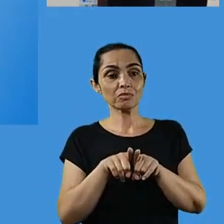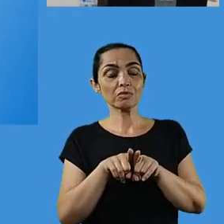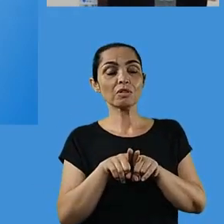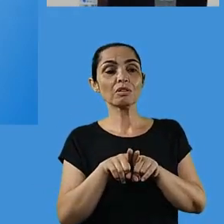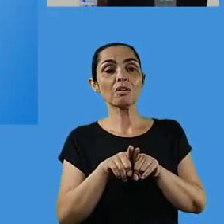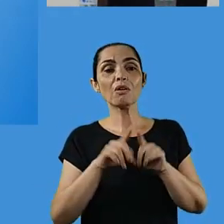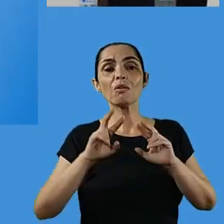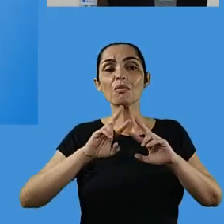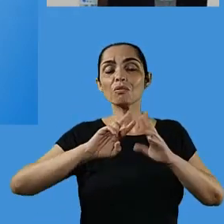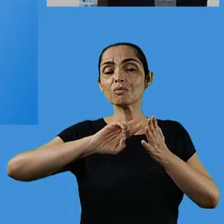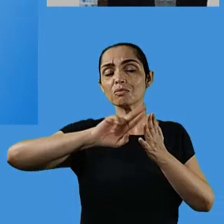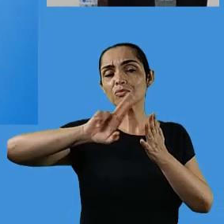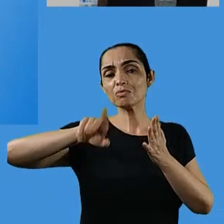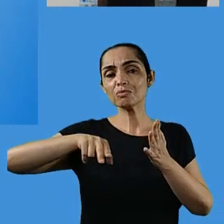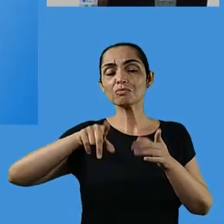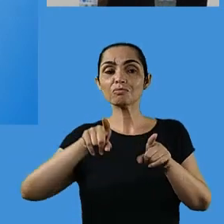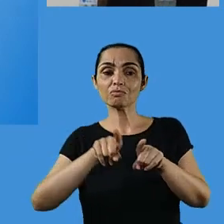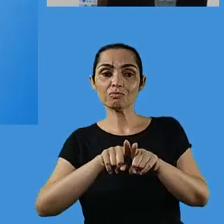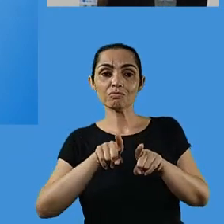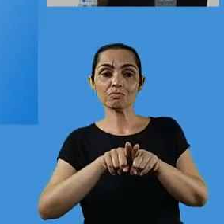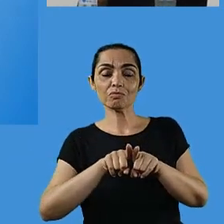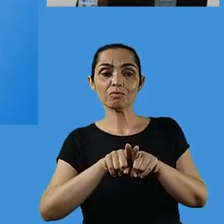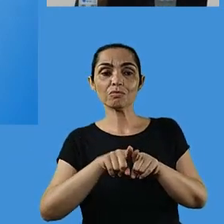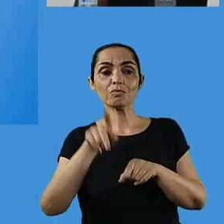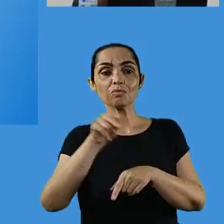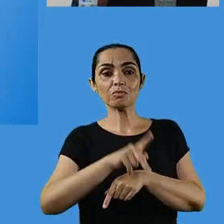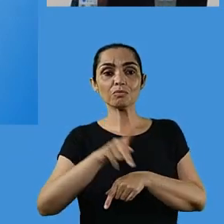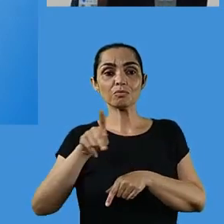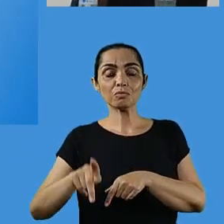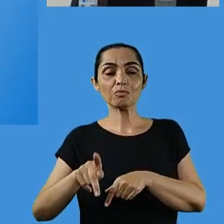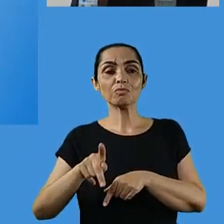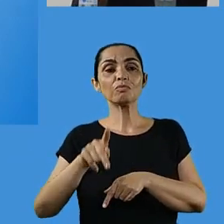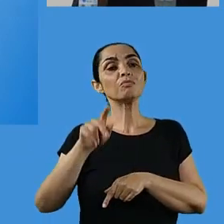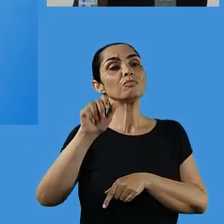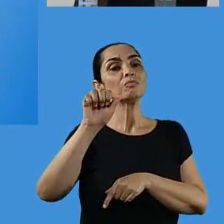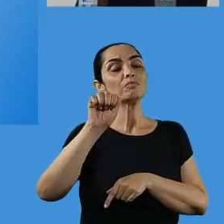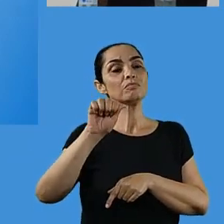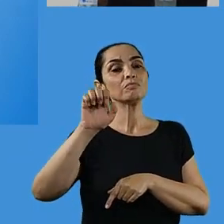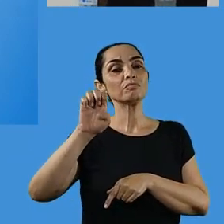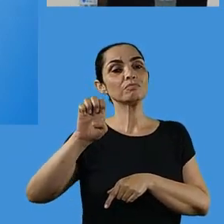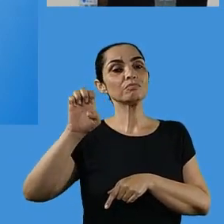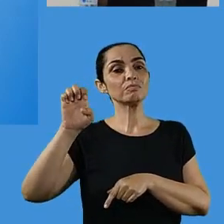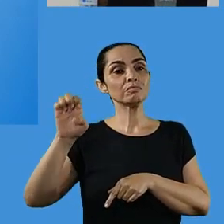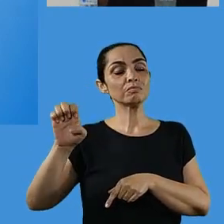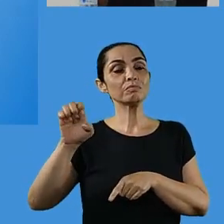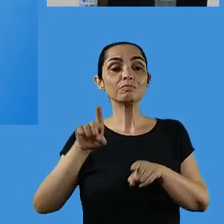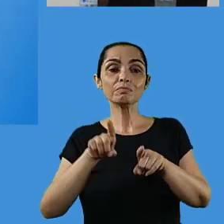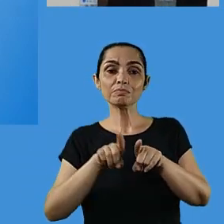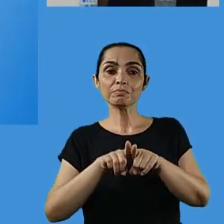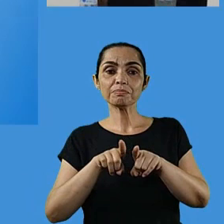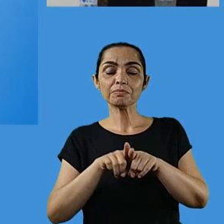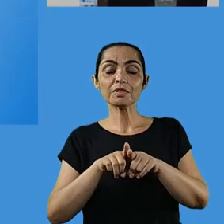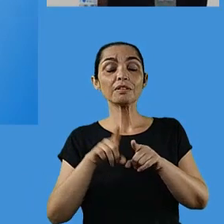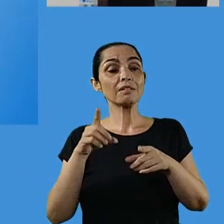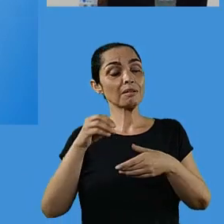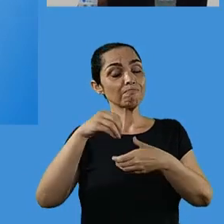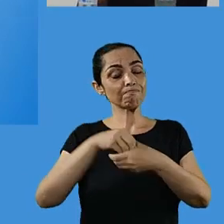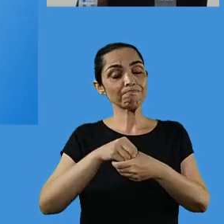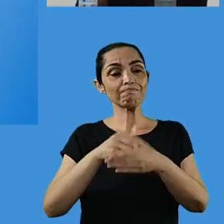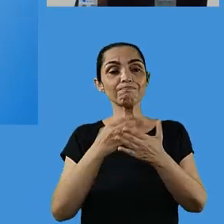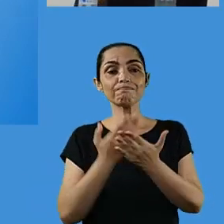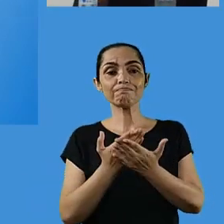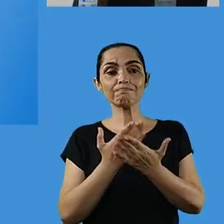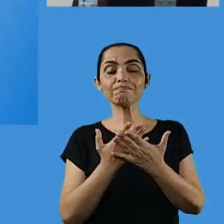Temos duas salas de recursos específicas para alunos com baixa visão e cegueira, duas específicas para atendimento aos alunos com